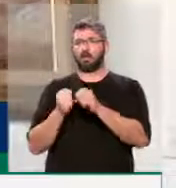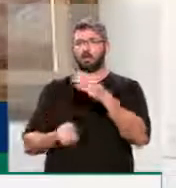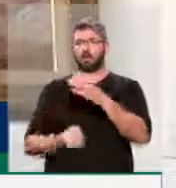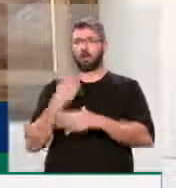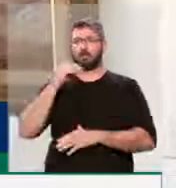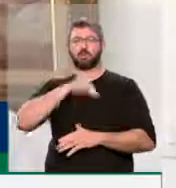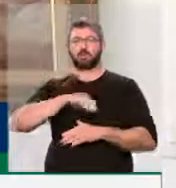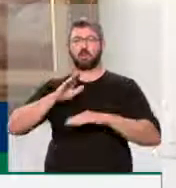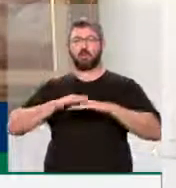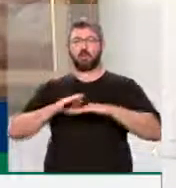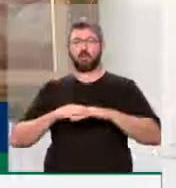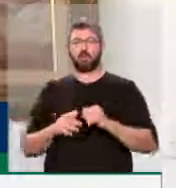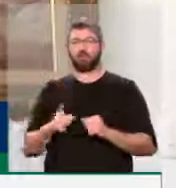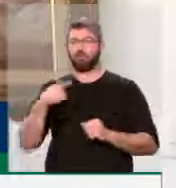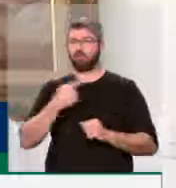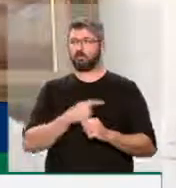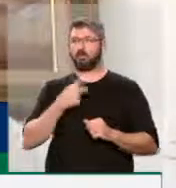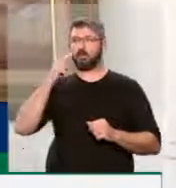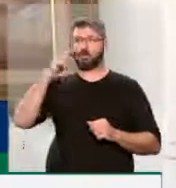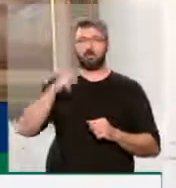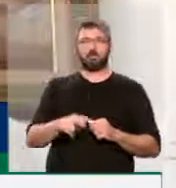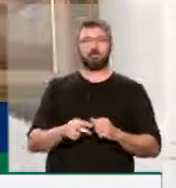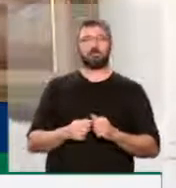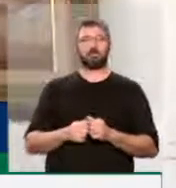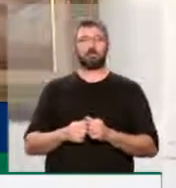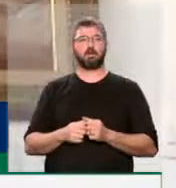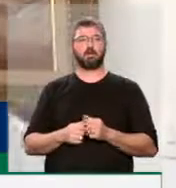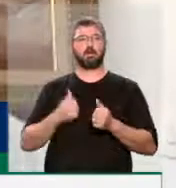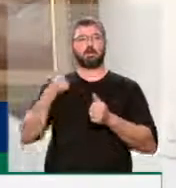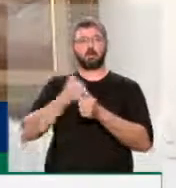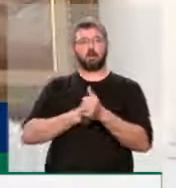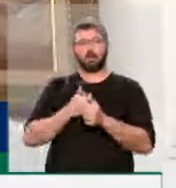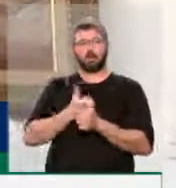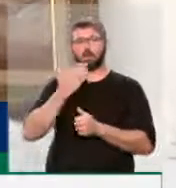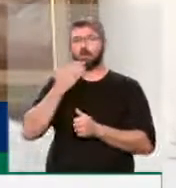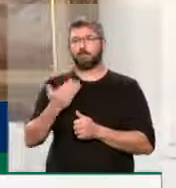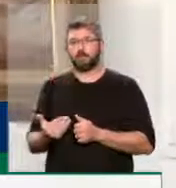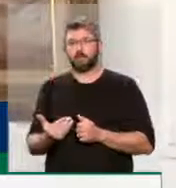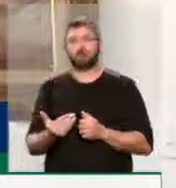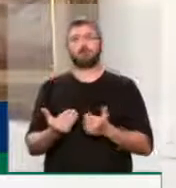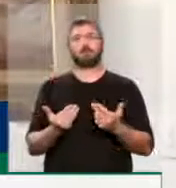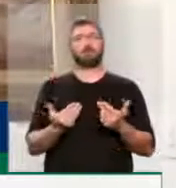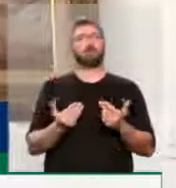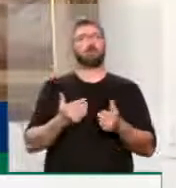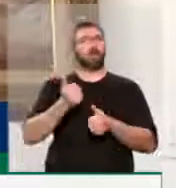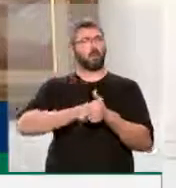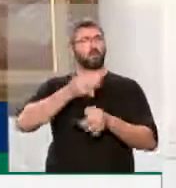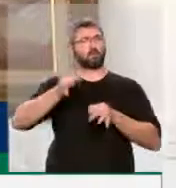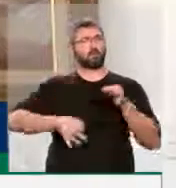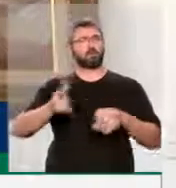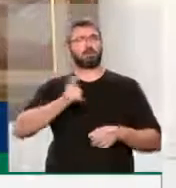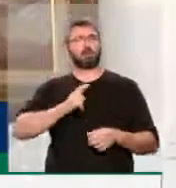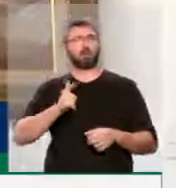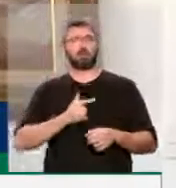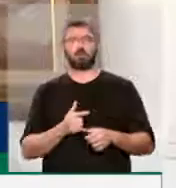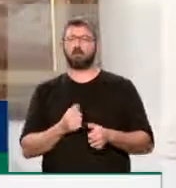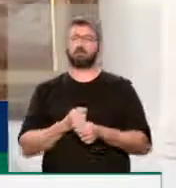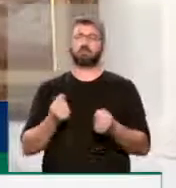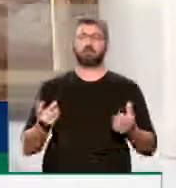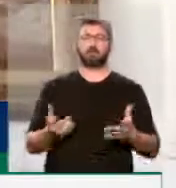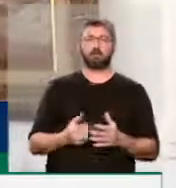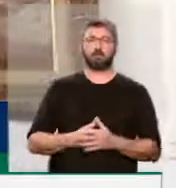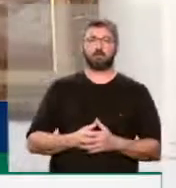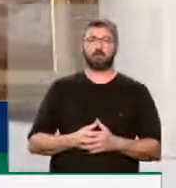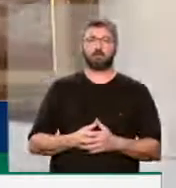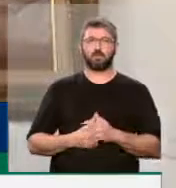do salário mínimo, nós estamos vendo aí um movimento de luta, de reivindicação, e que é uma luta justa. Não é possível que